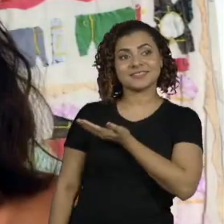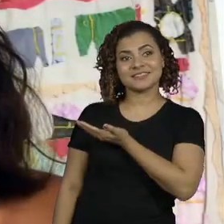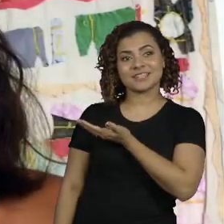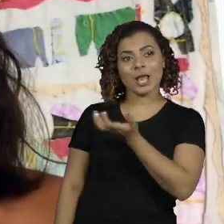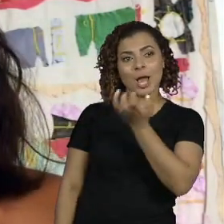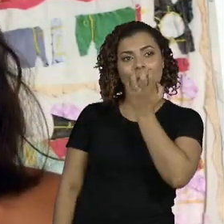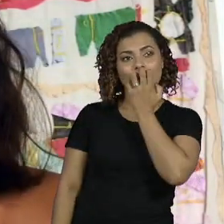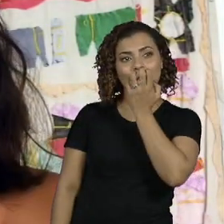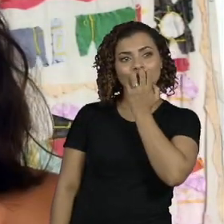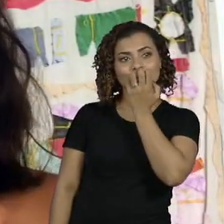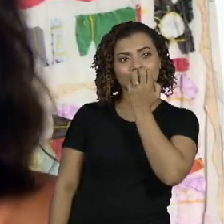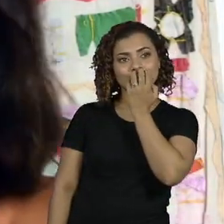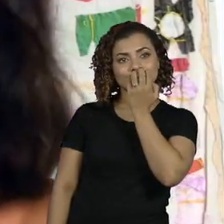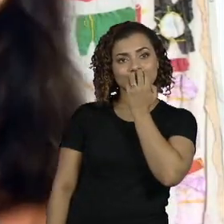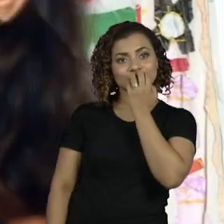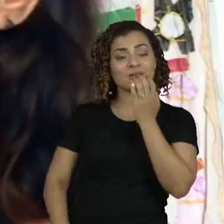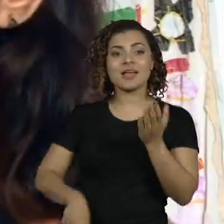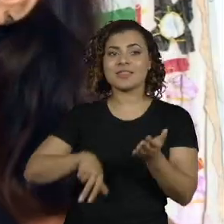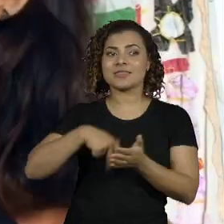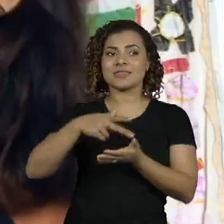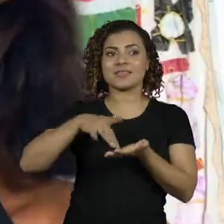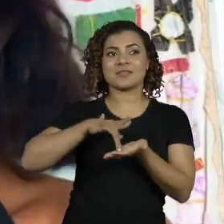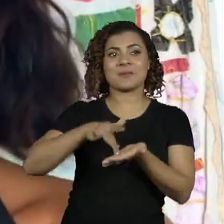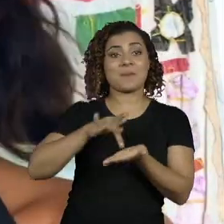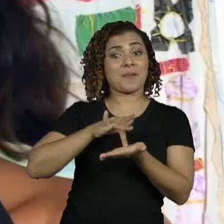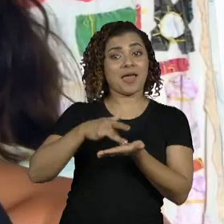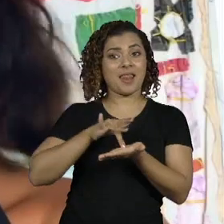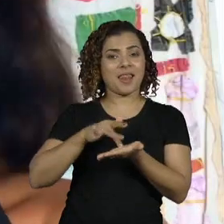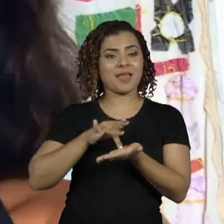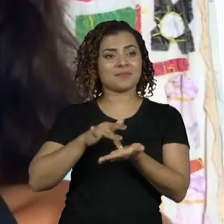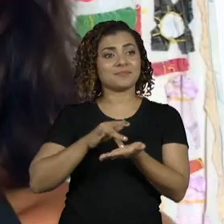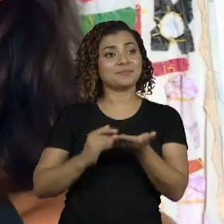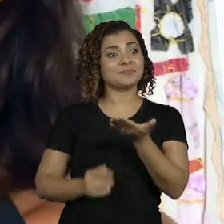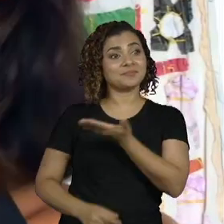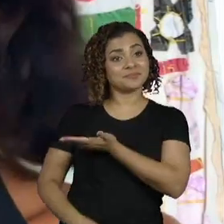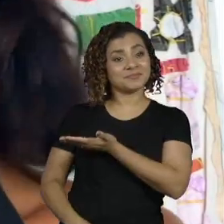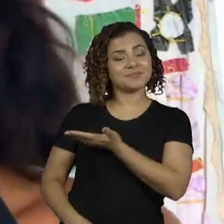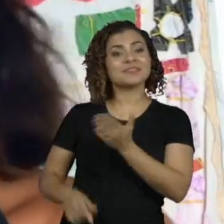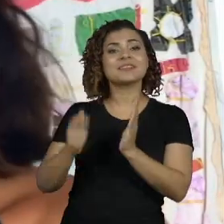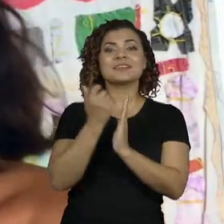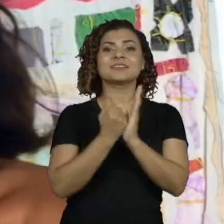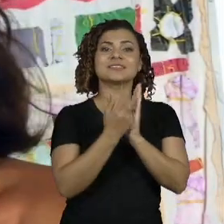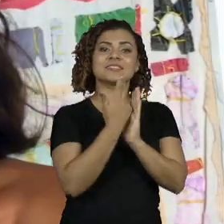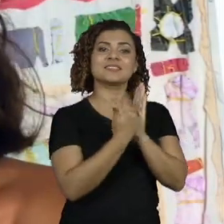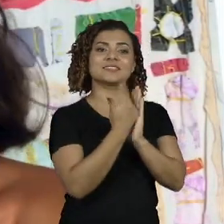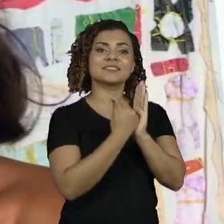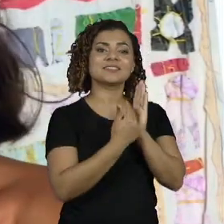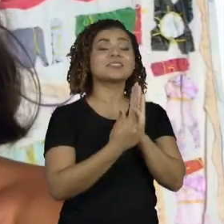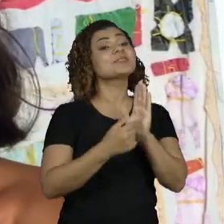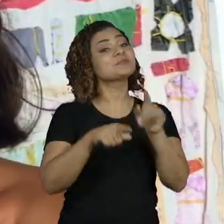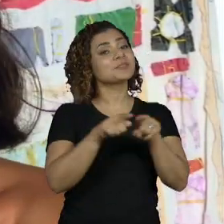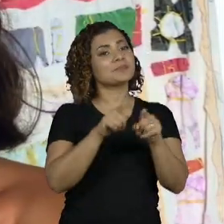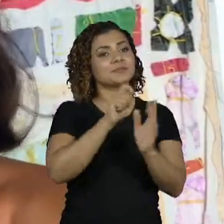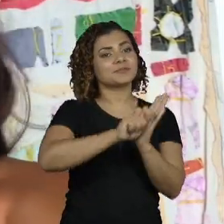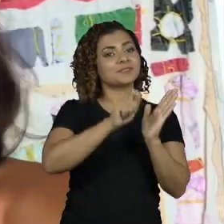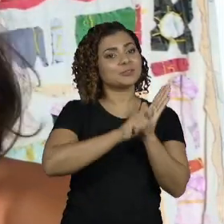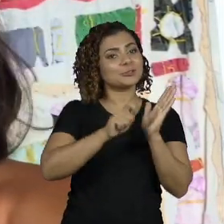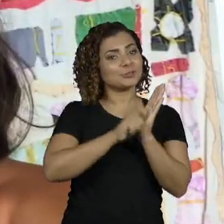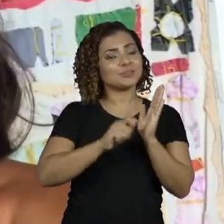Cachorros não dançam balé. Escrito por Anna Kent e ilustrado por Sarah Ogilvy.